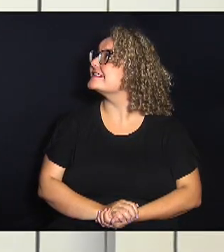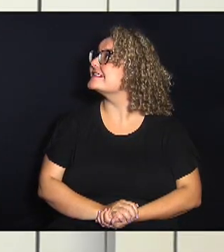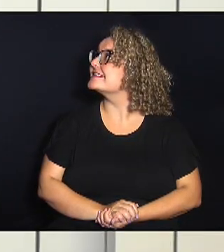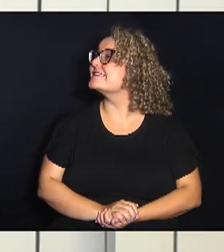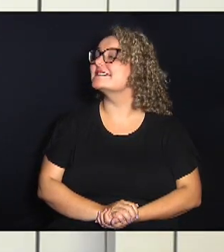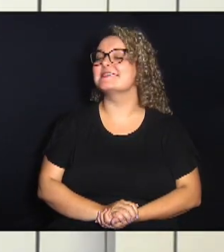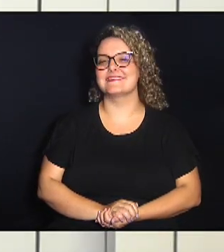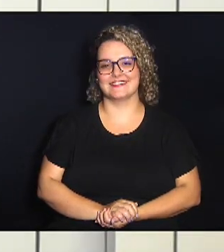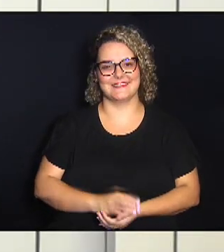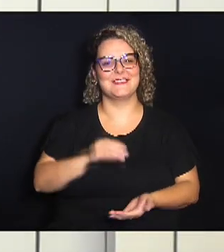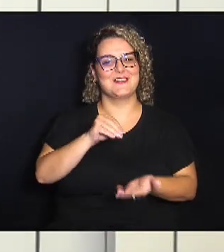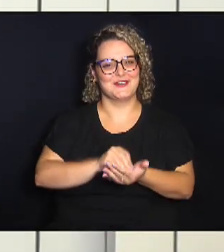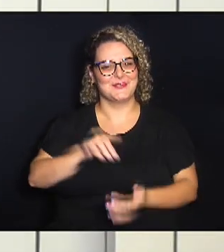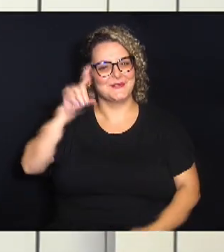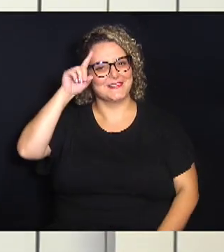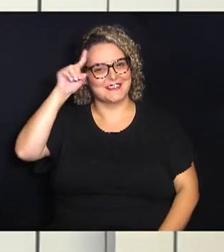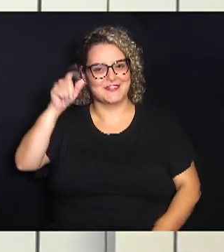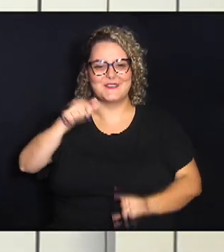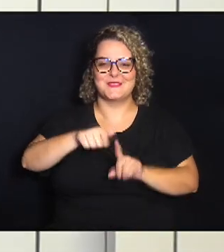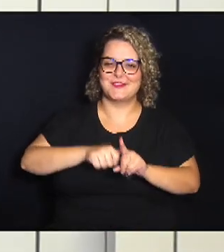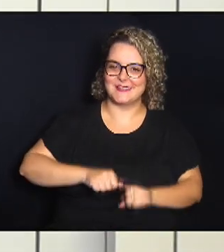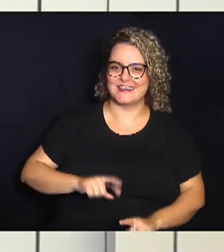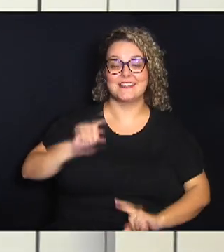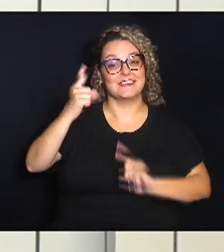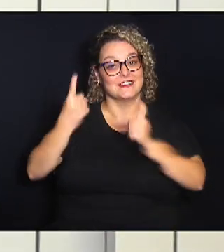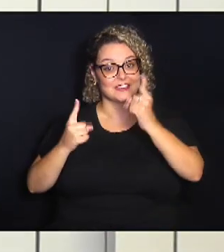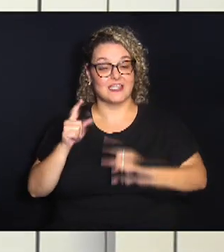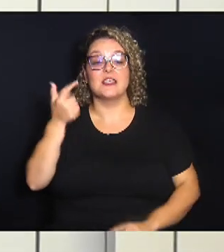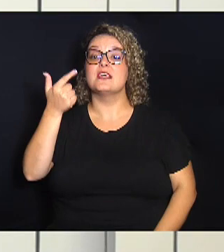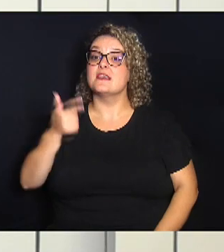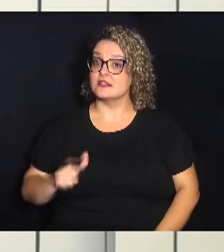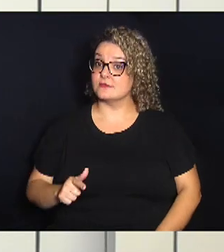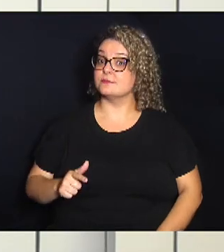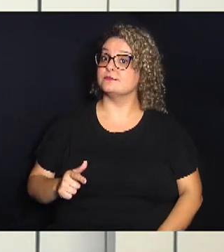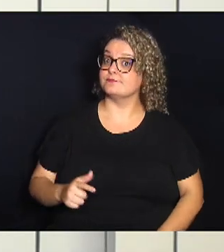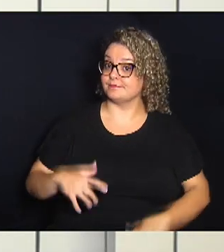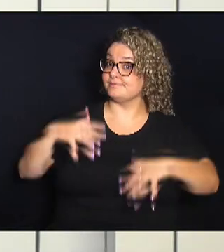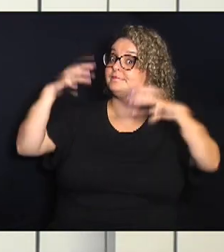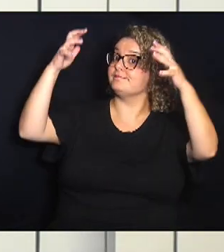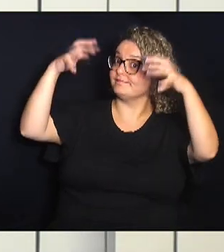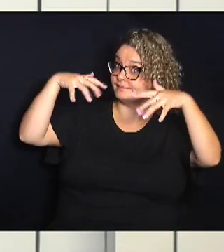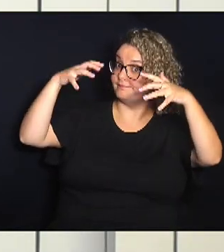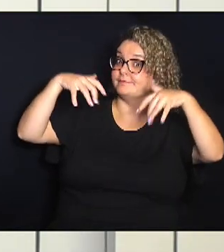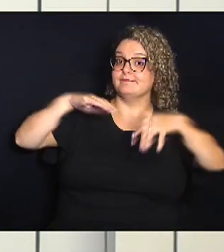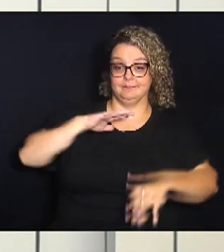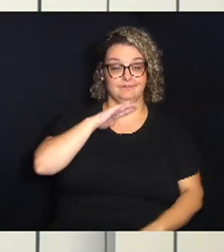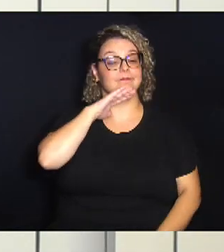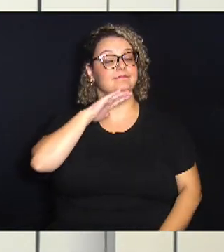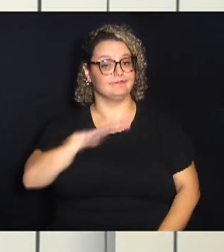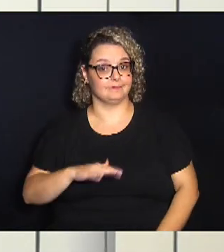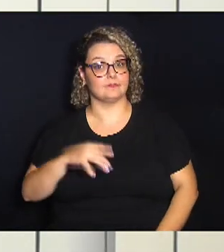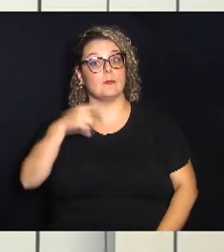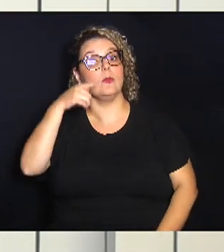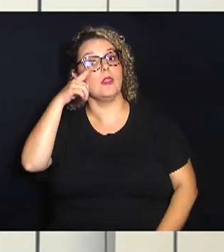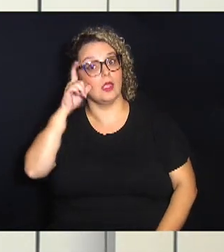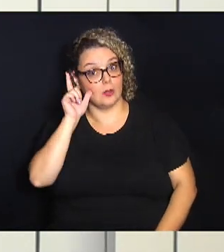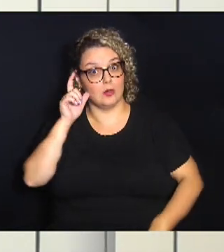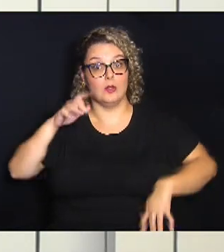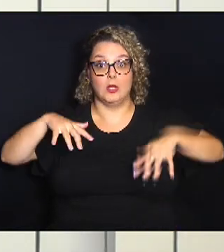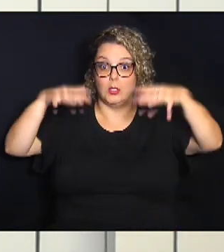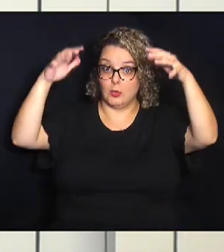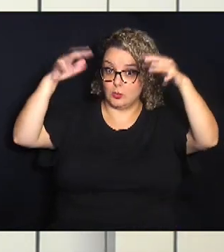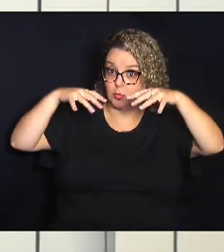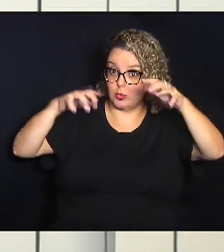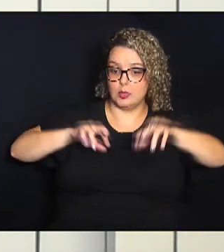Último dia do mês de fevereiro e segue a previsão de chuva para esta tarde. Ontem, choveu em